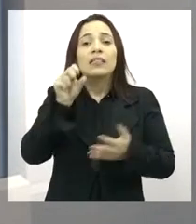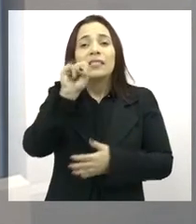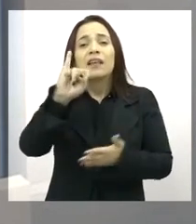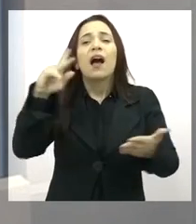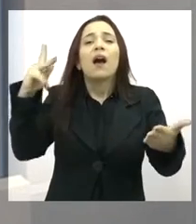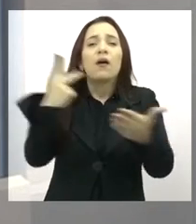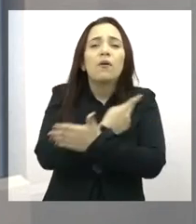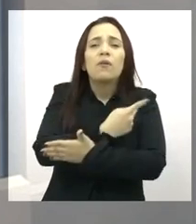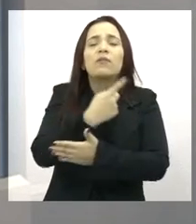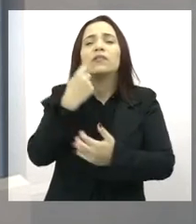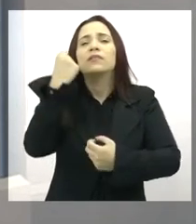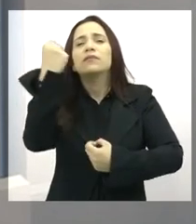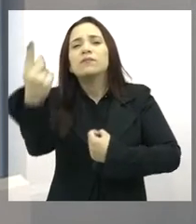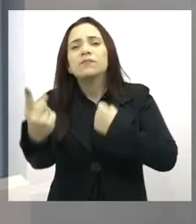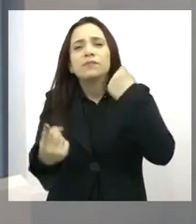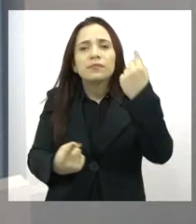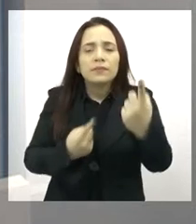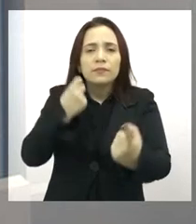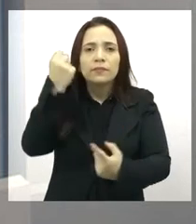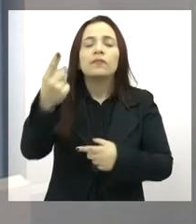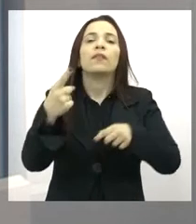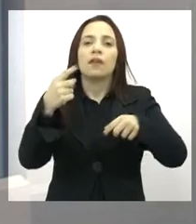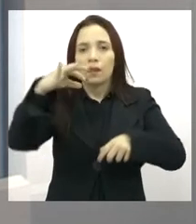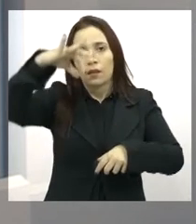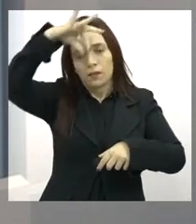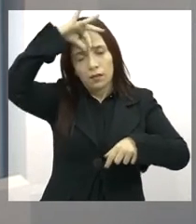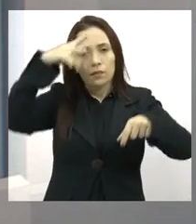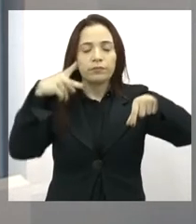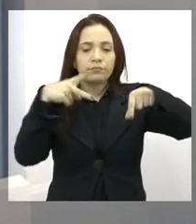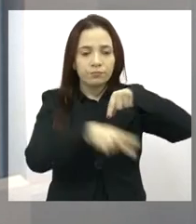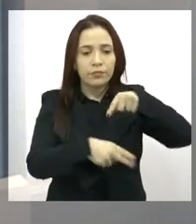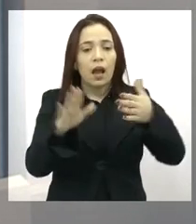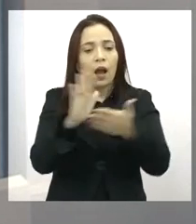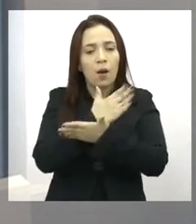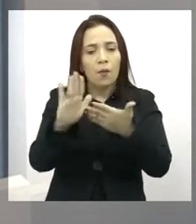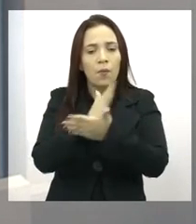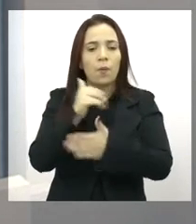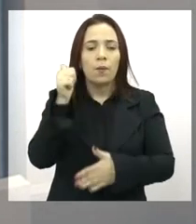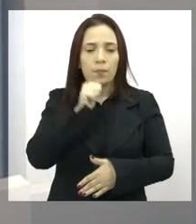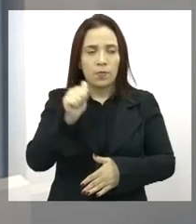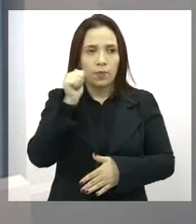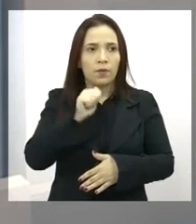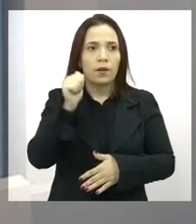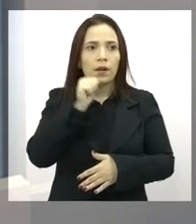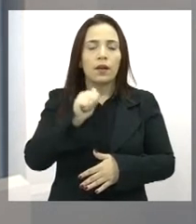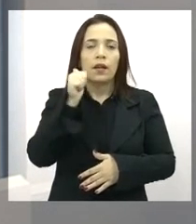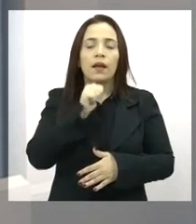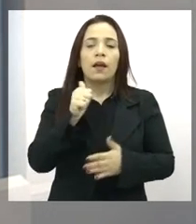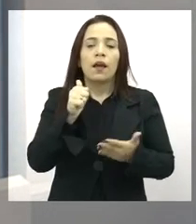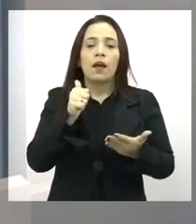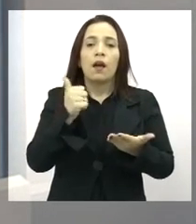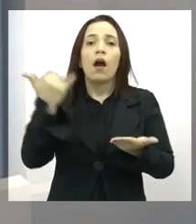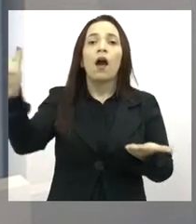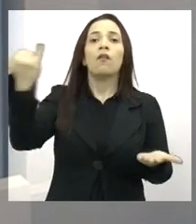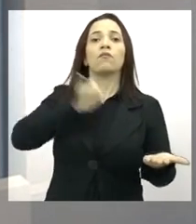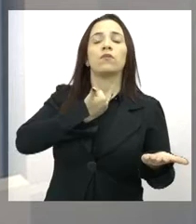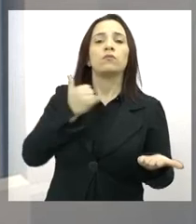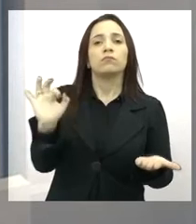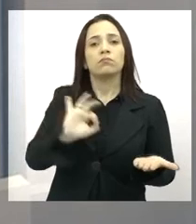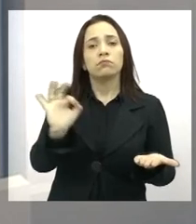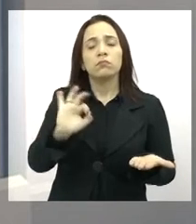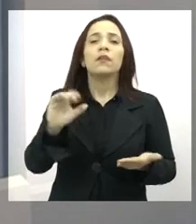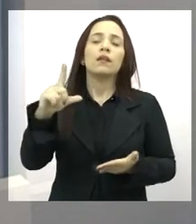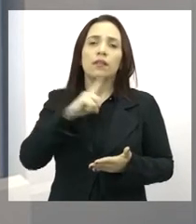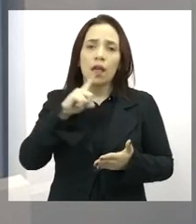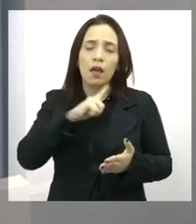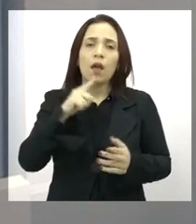excepcional, é que há necessidade dessa episiotomia, e muitas mulheres são submetidas à episiotomia sem sequer serem comunicadas, né, tem